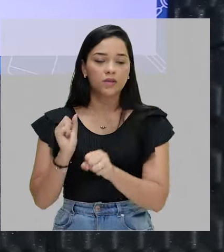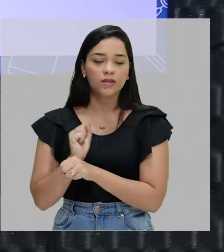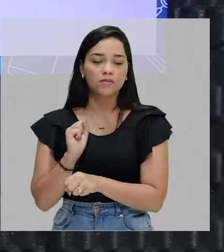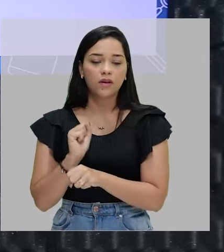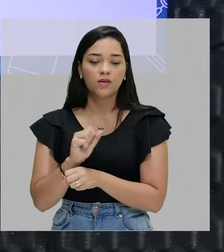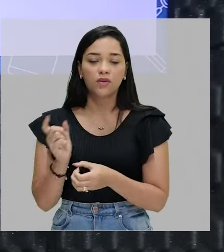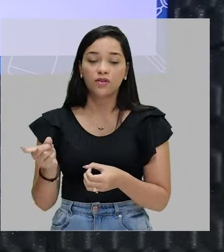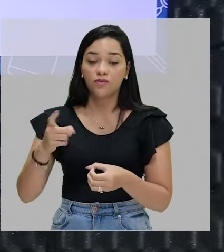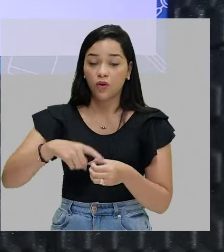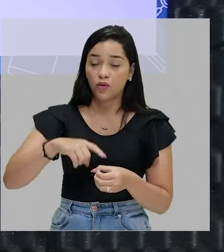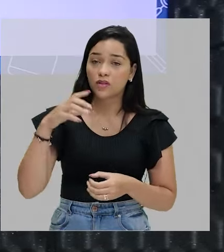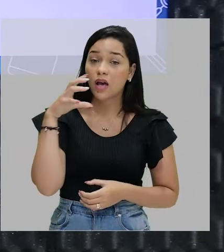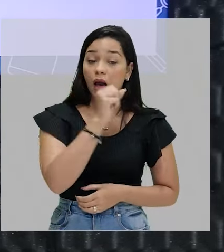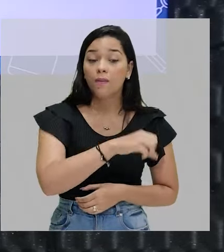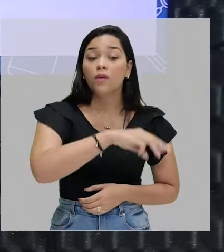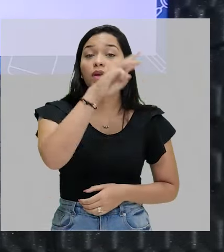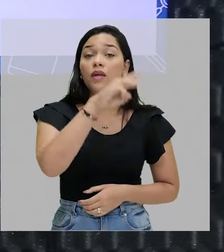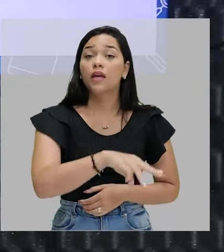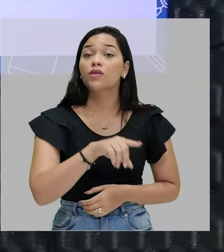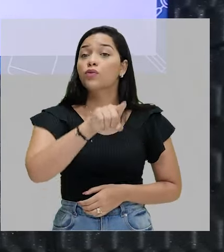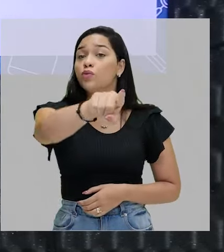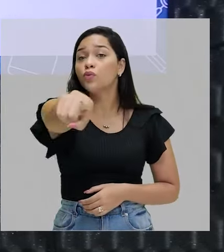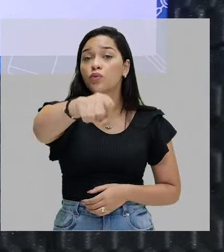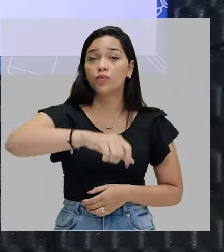voltes logo. Quem? Tu.